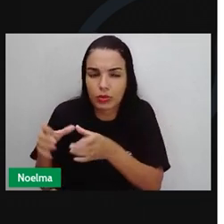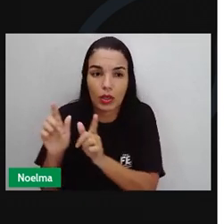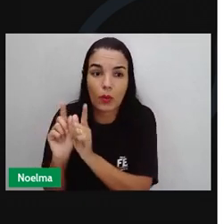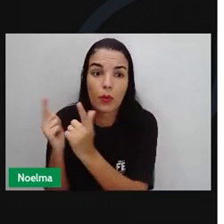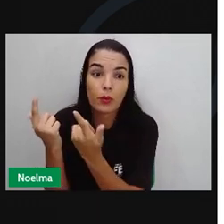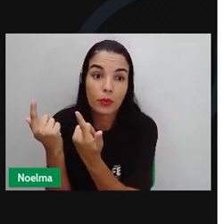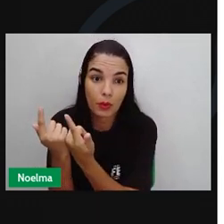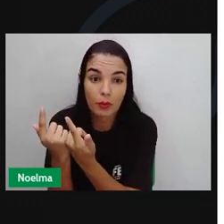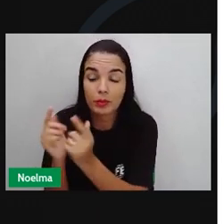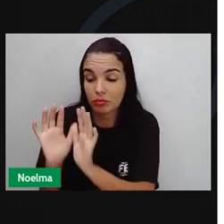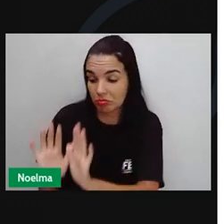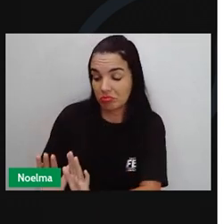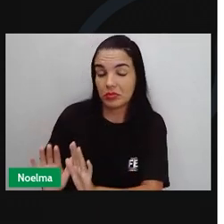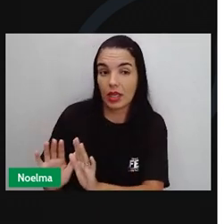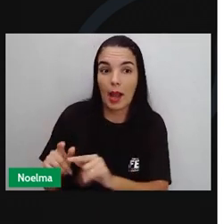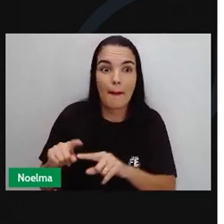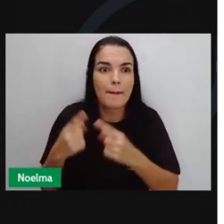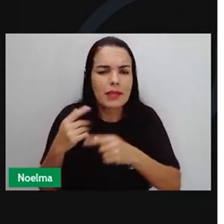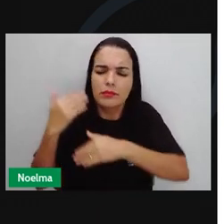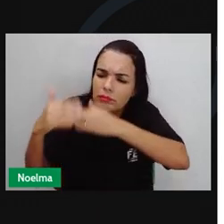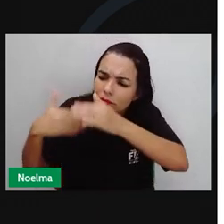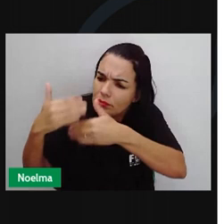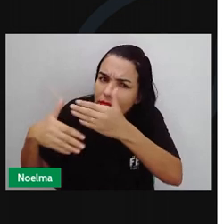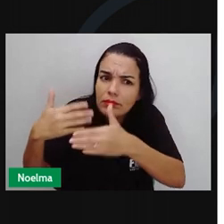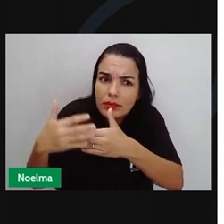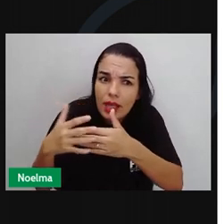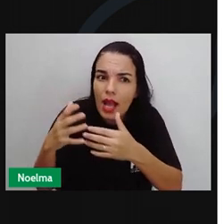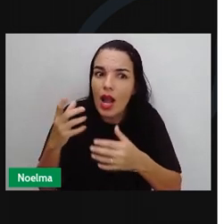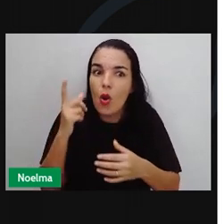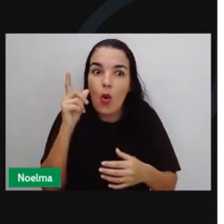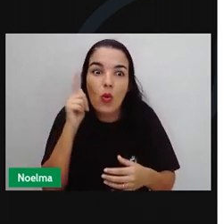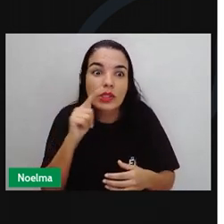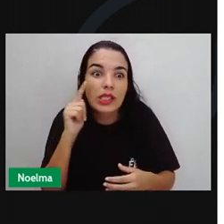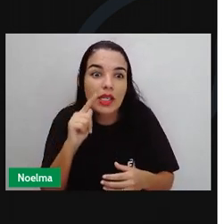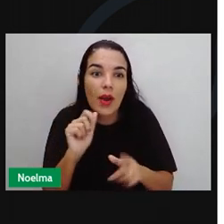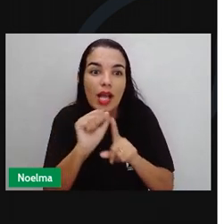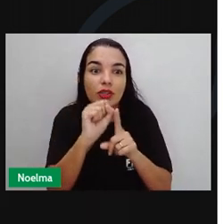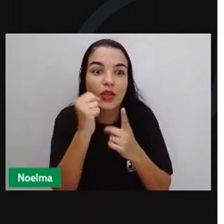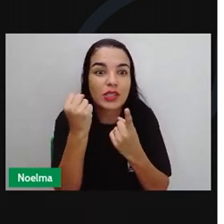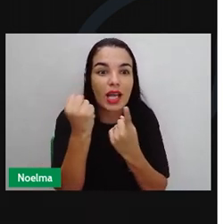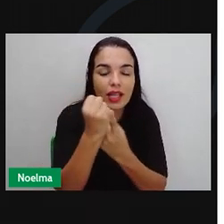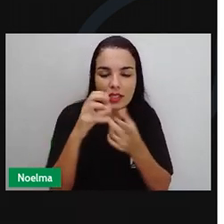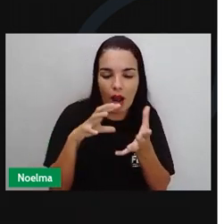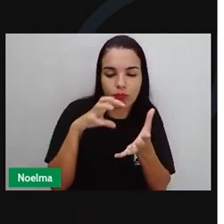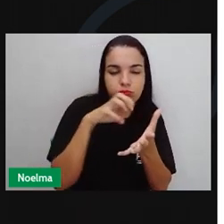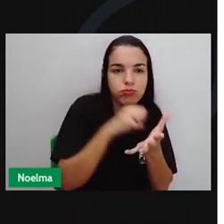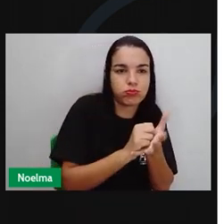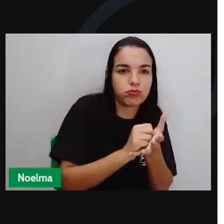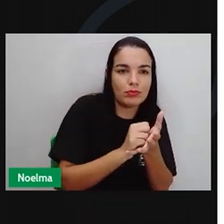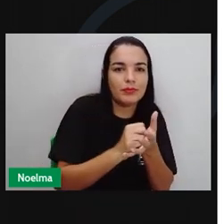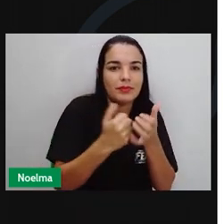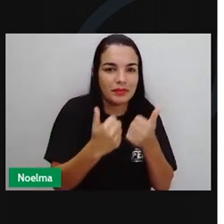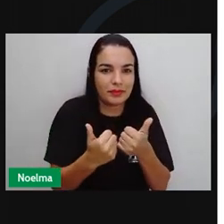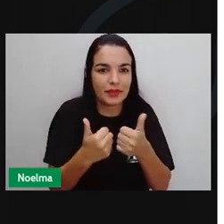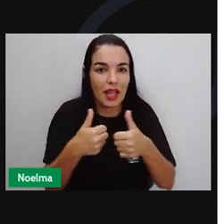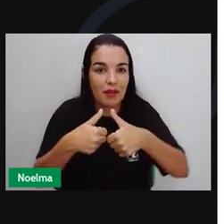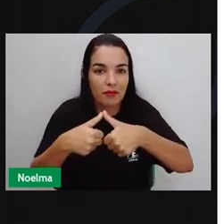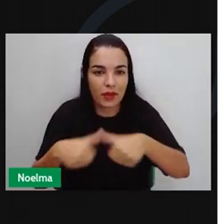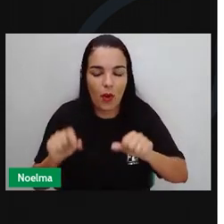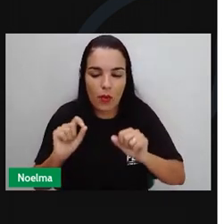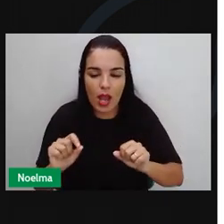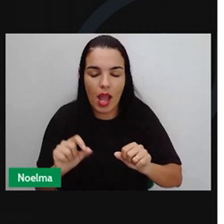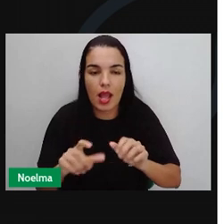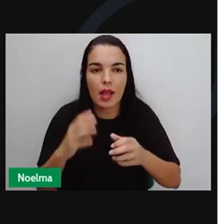Mas com o tempo eles foram sendo absorvidos pela sociedade Um exemplo é o bairro da Liberdade em São Paulo A culinária